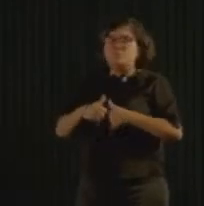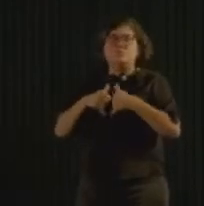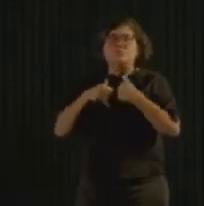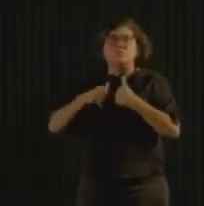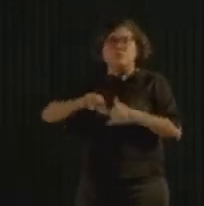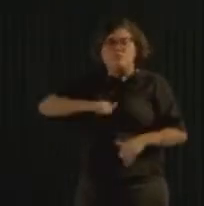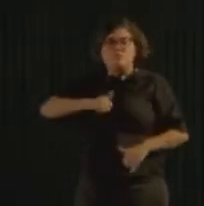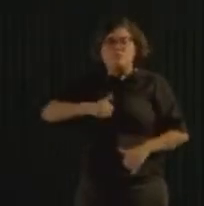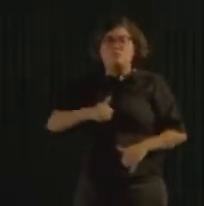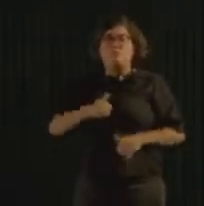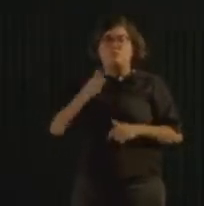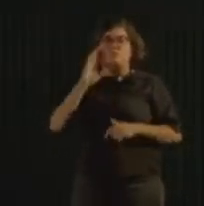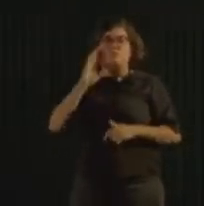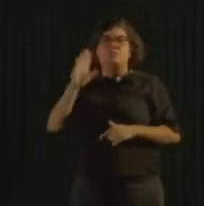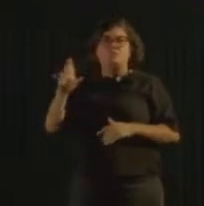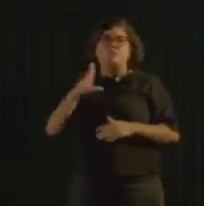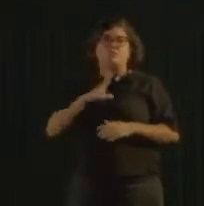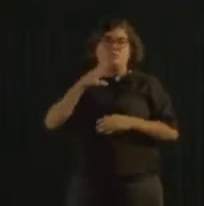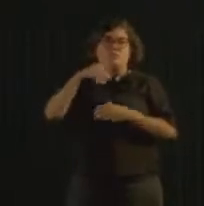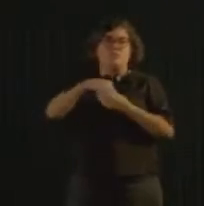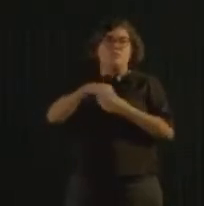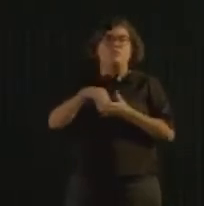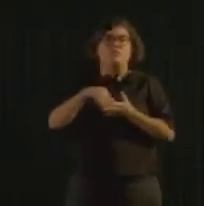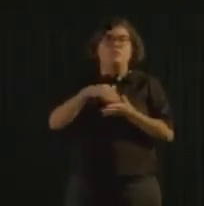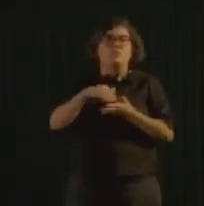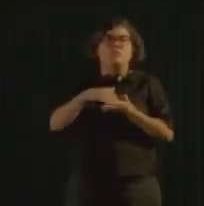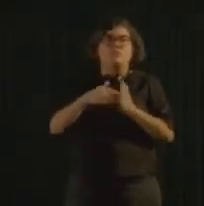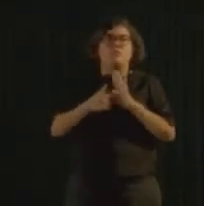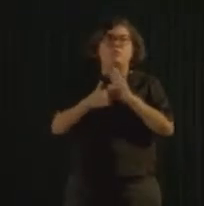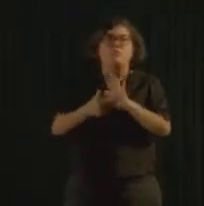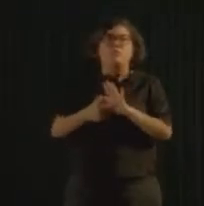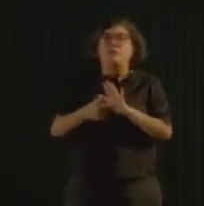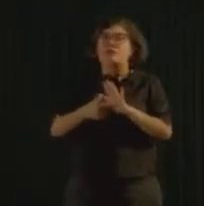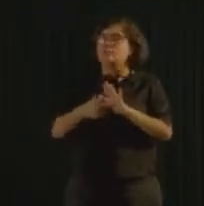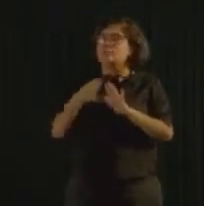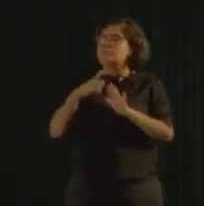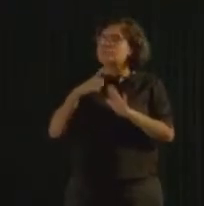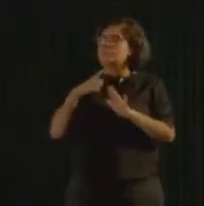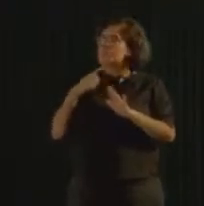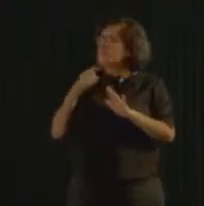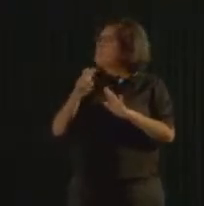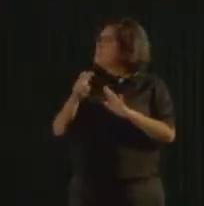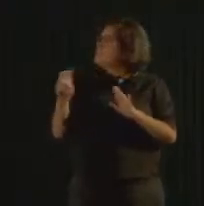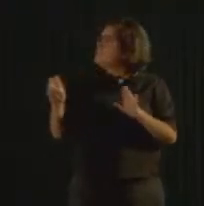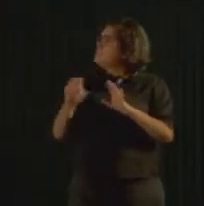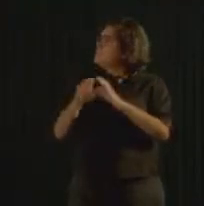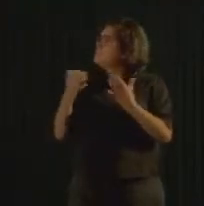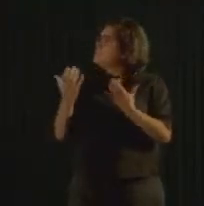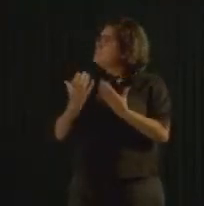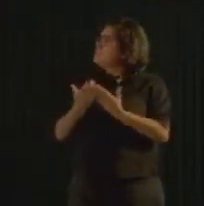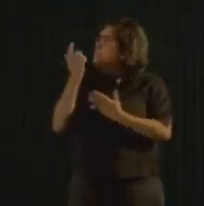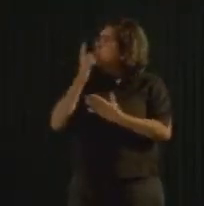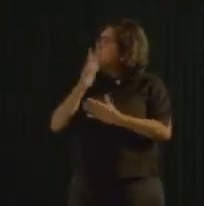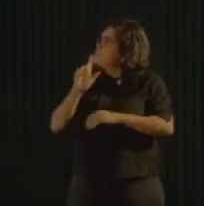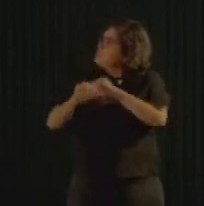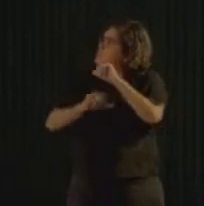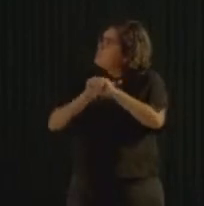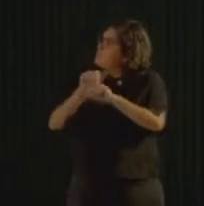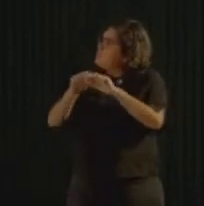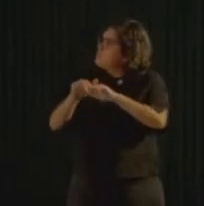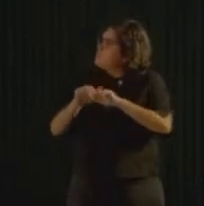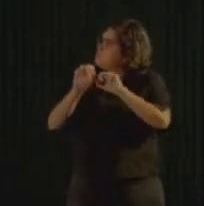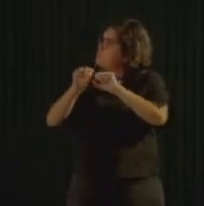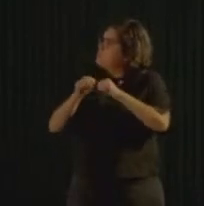Esse é o principal programa da Secretaria, poderia ser a imagem de outras 55 comunidades pela cidade, que são transformadas a partir do engajamento dos